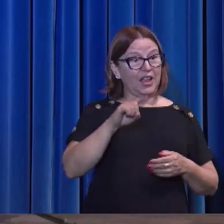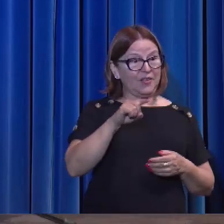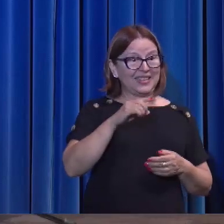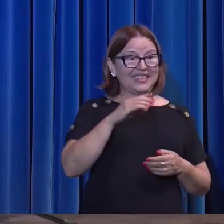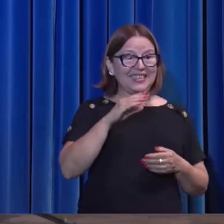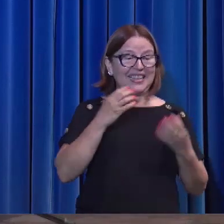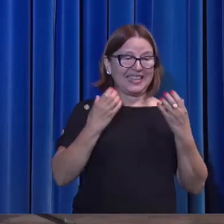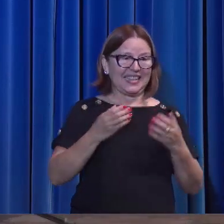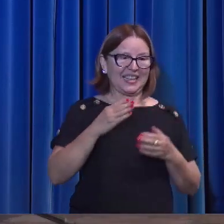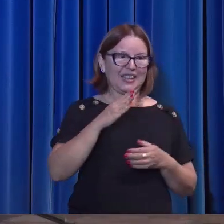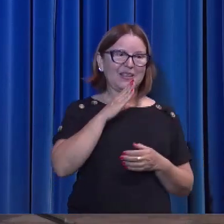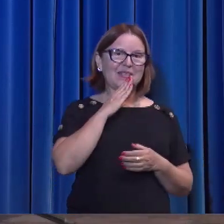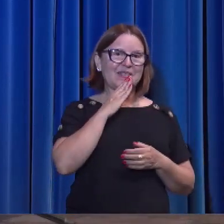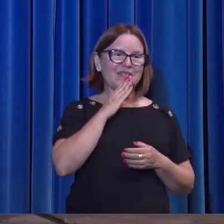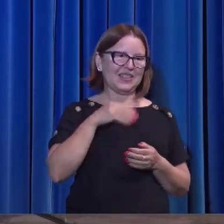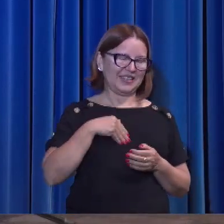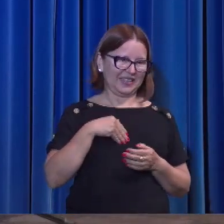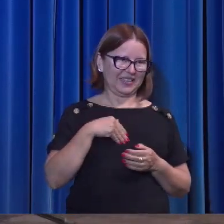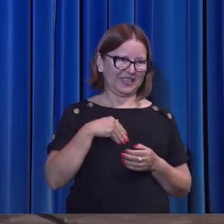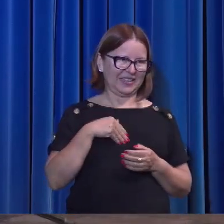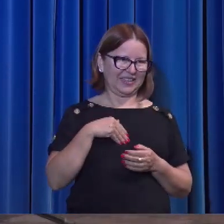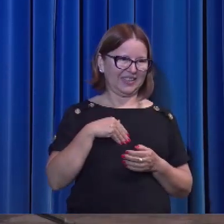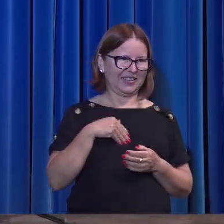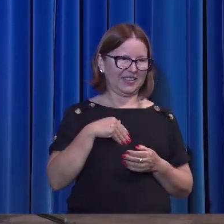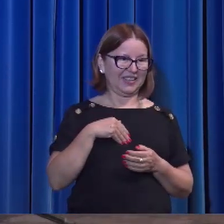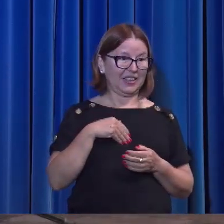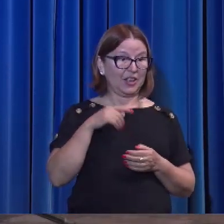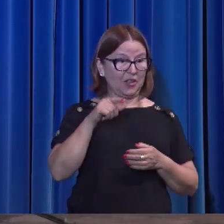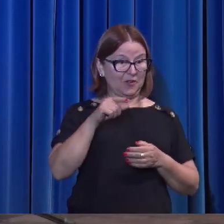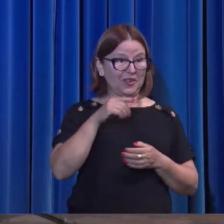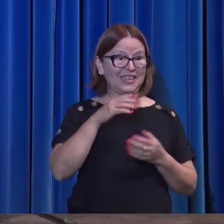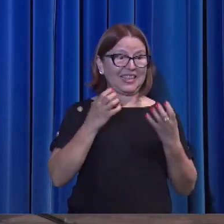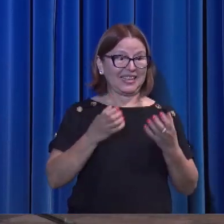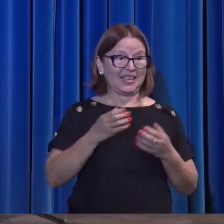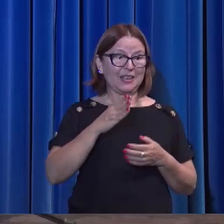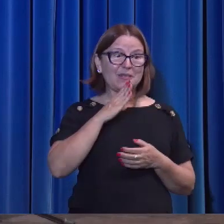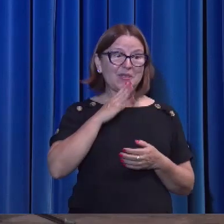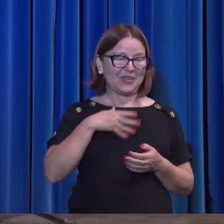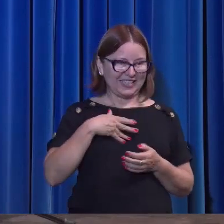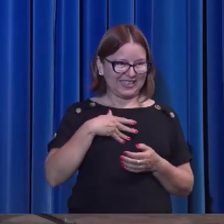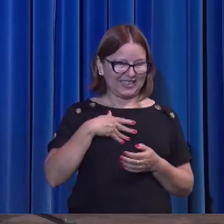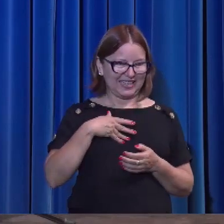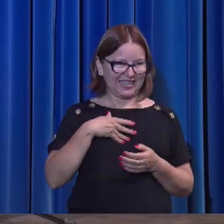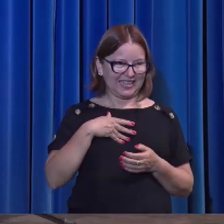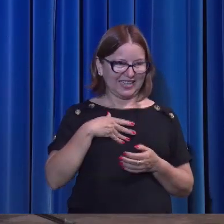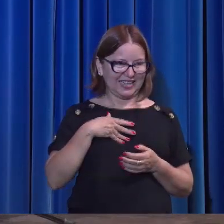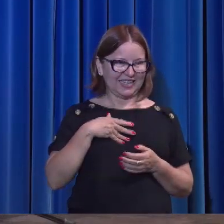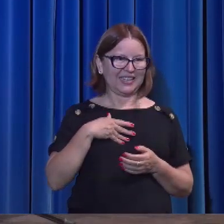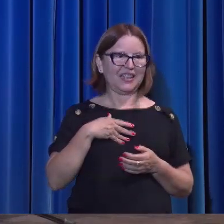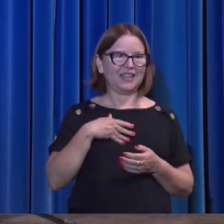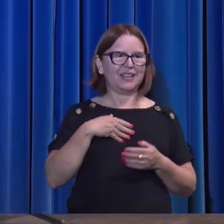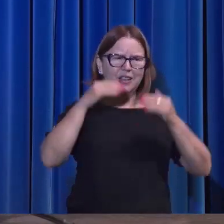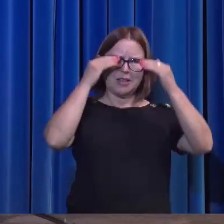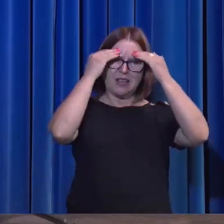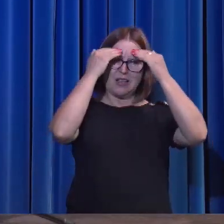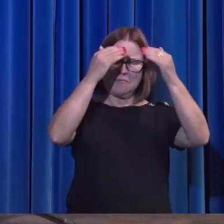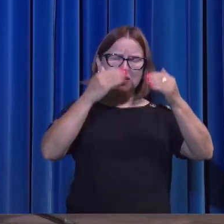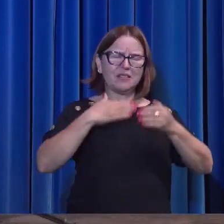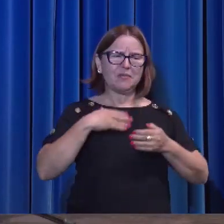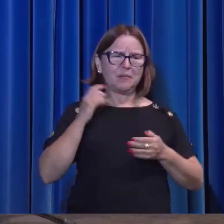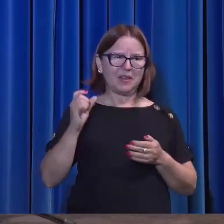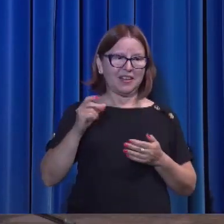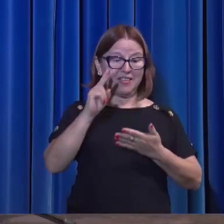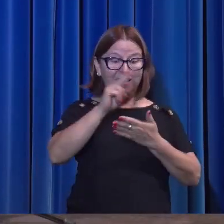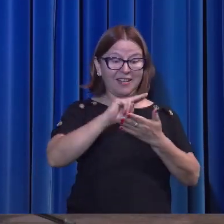ver? Guarda a minha palavra. Fica comigo na palavra. Leia a